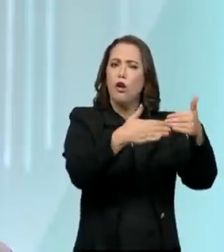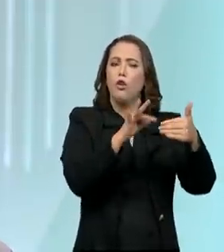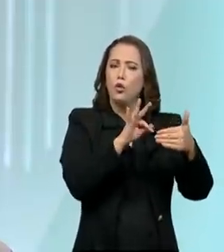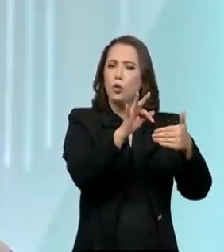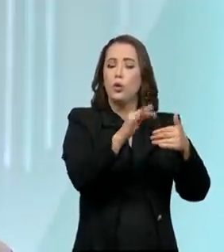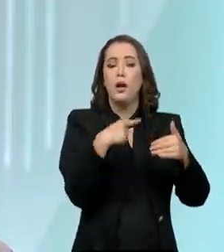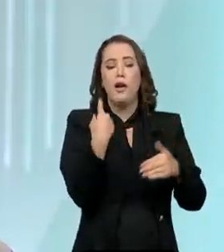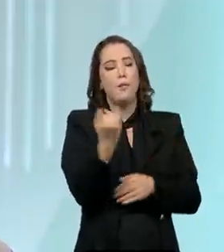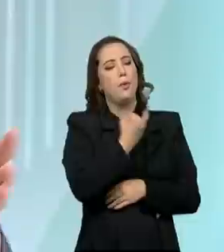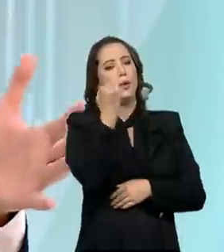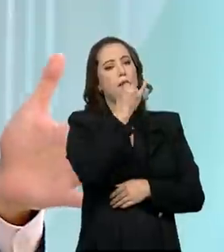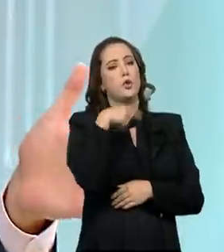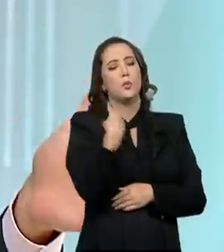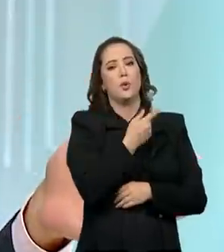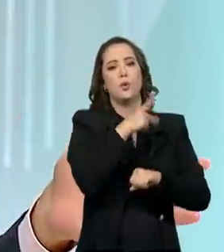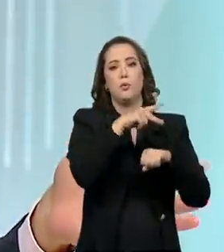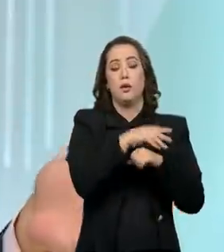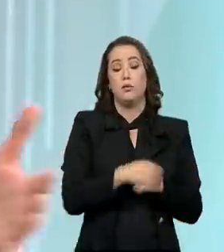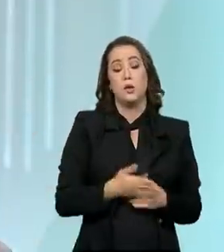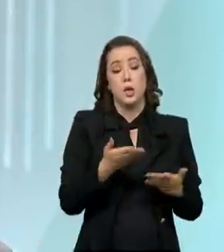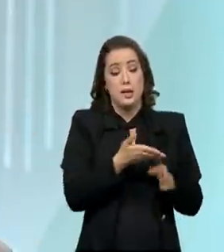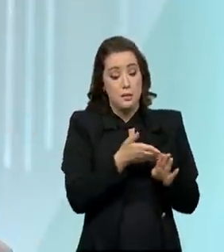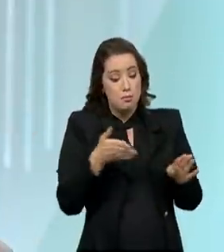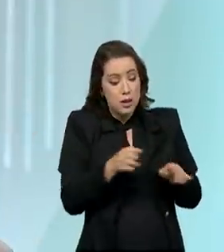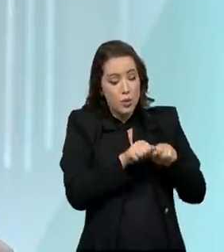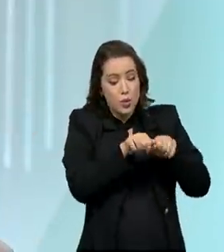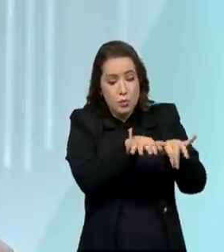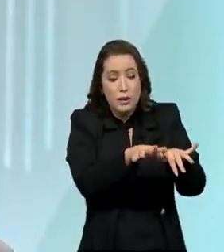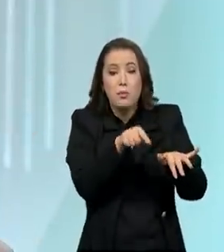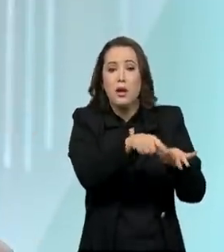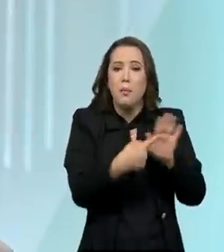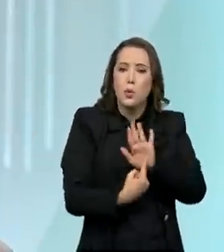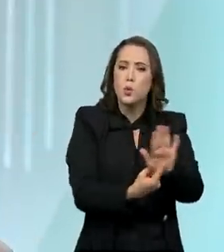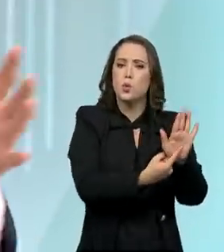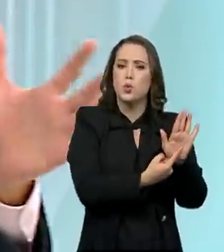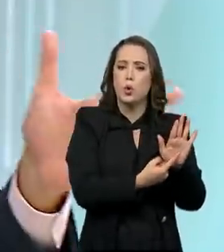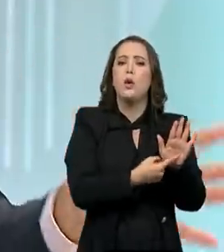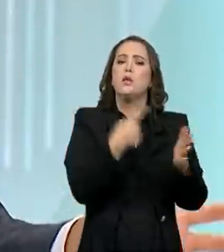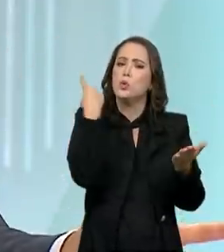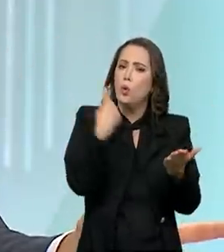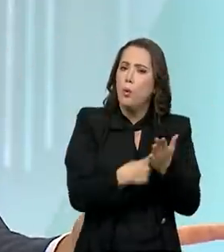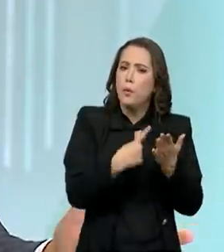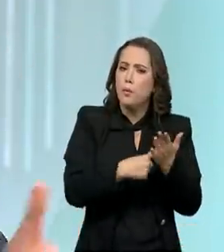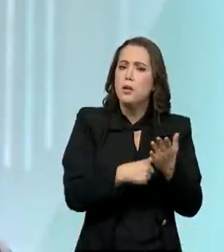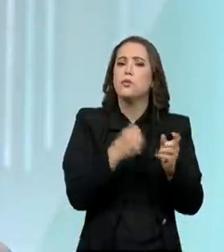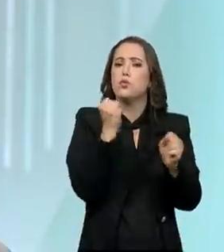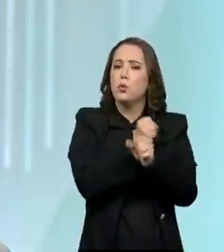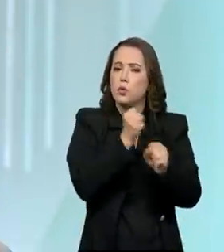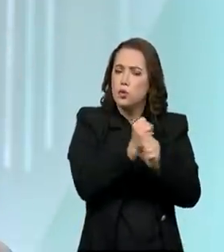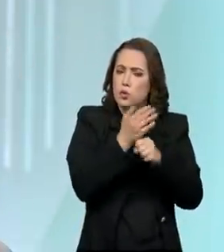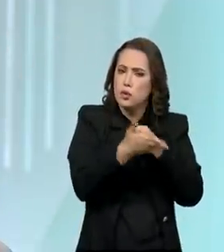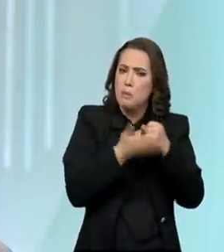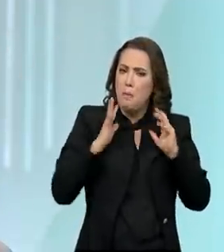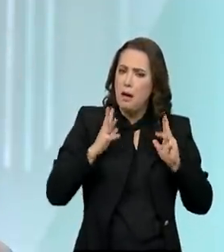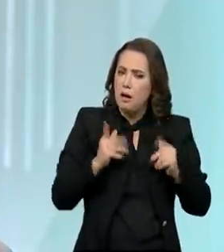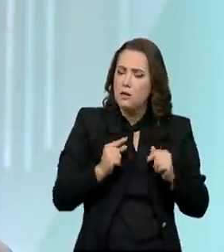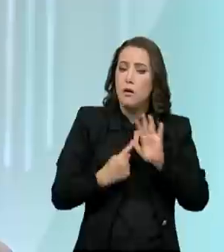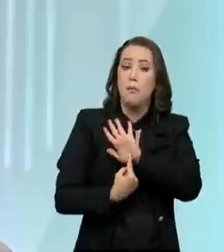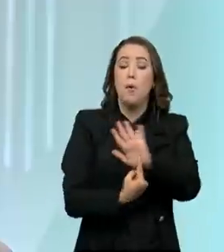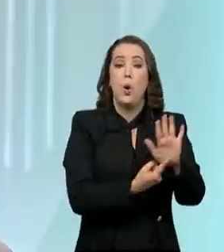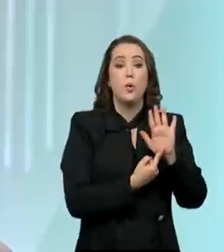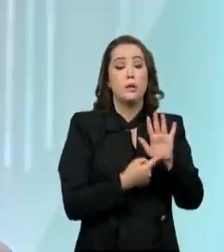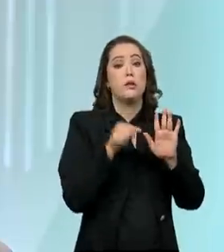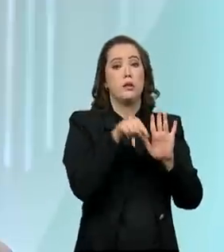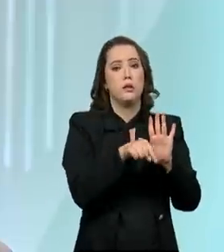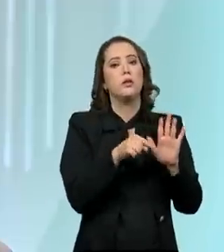importante para o nosso país. A crise mostrou isso, a agenda de saneamento mostra isso, a agenda ambiental mostra isso. Então, ter um banco de